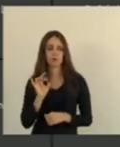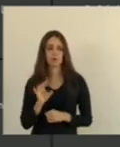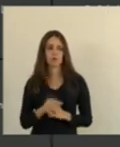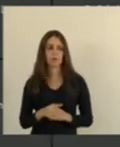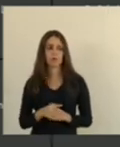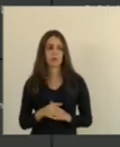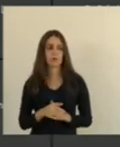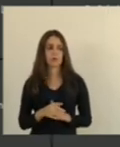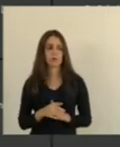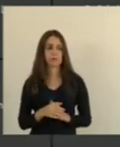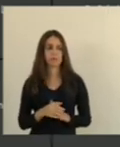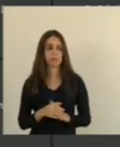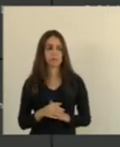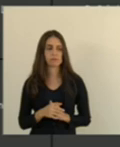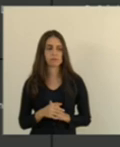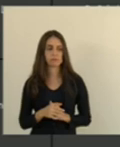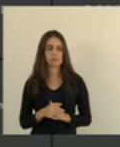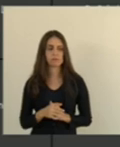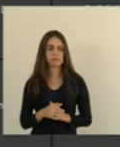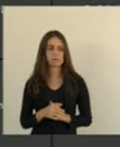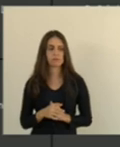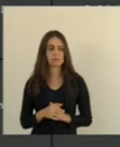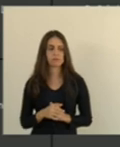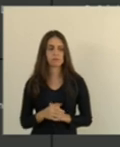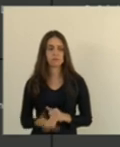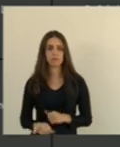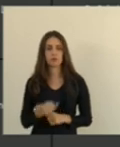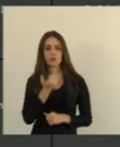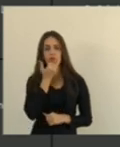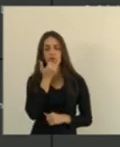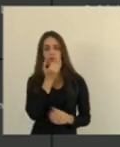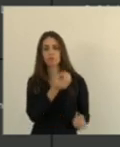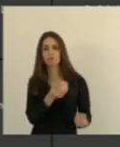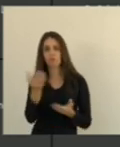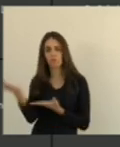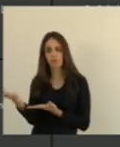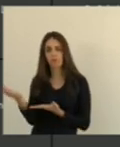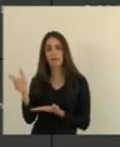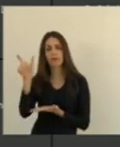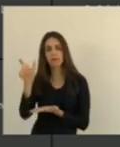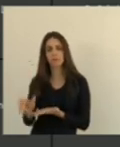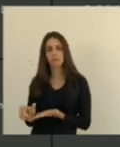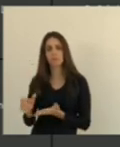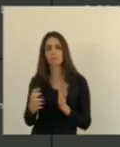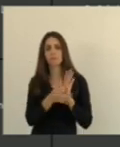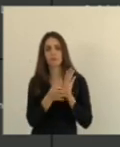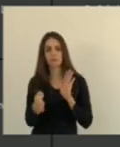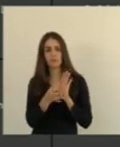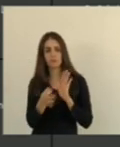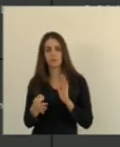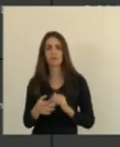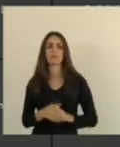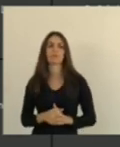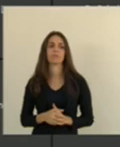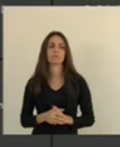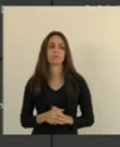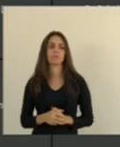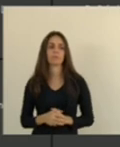colocar discussão desculpa deputado grandinho devolver a vossa excelência então com o relatório matéria